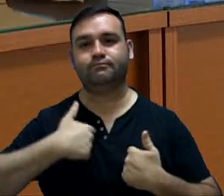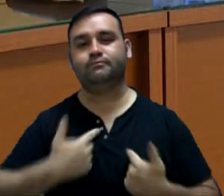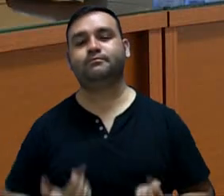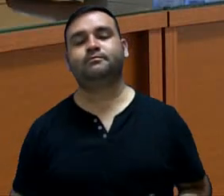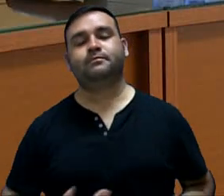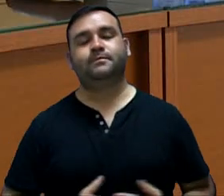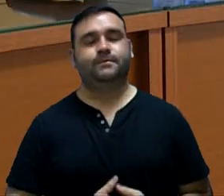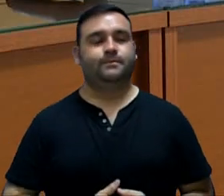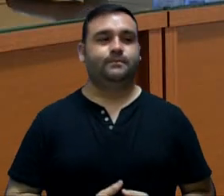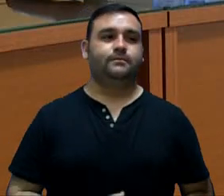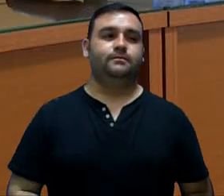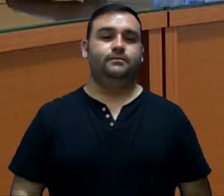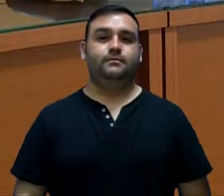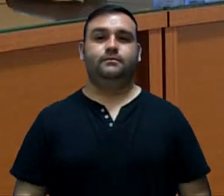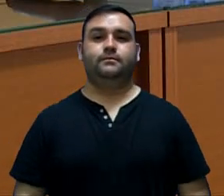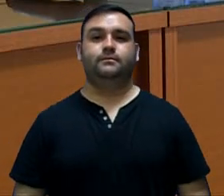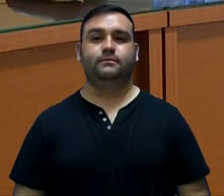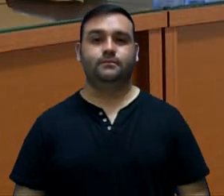Marcelo?